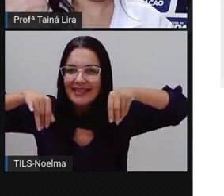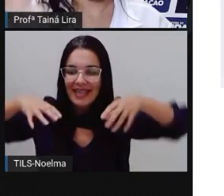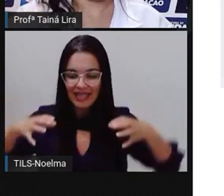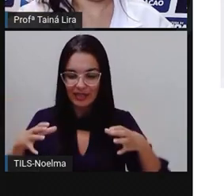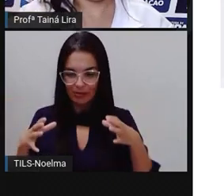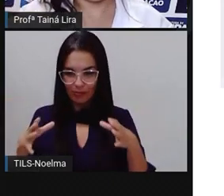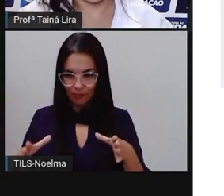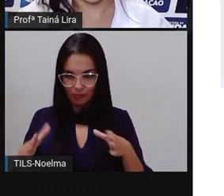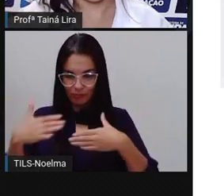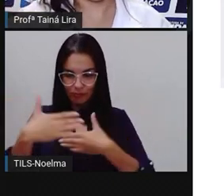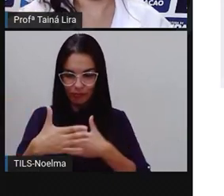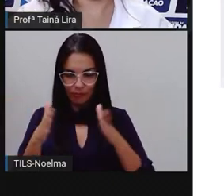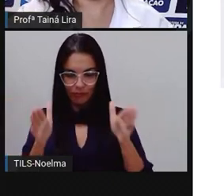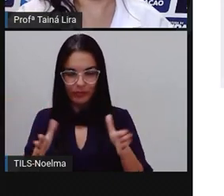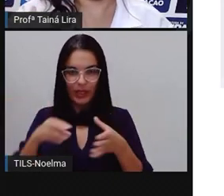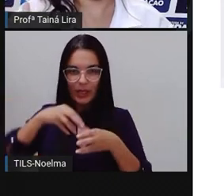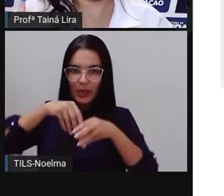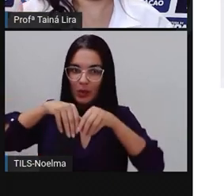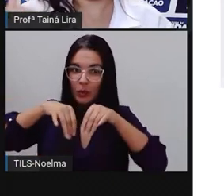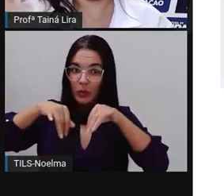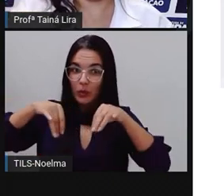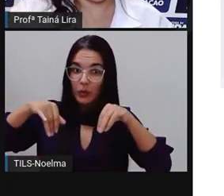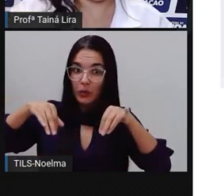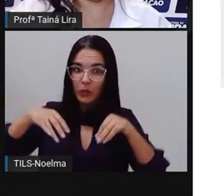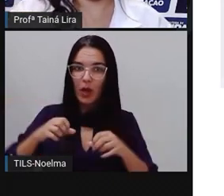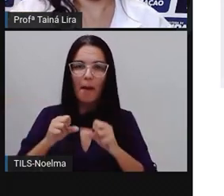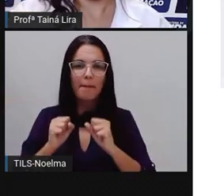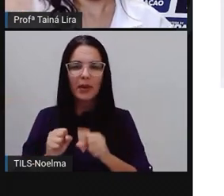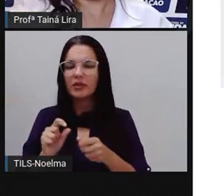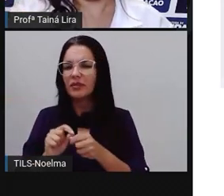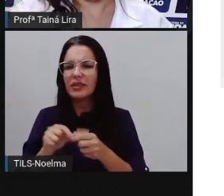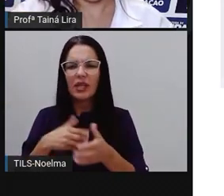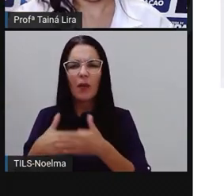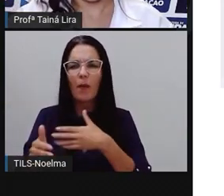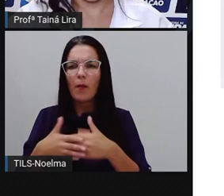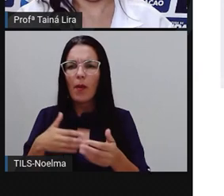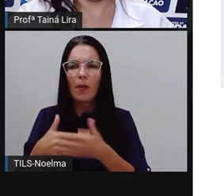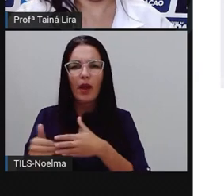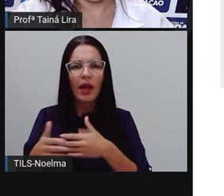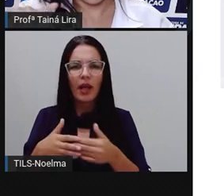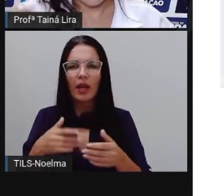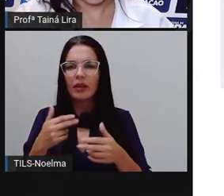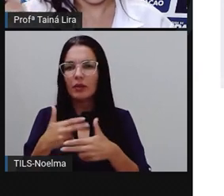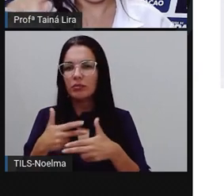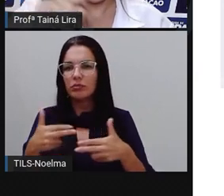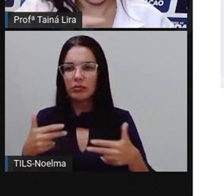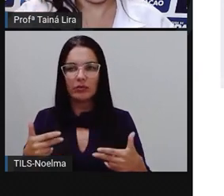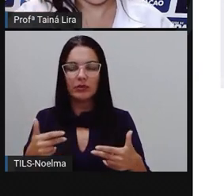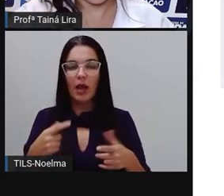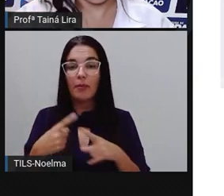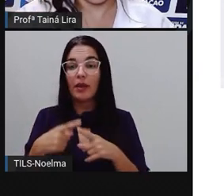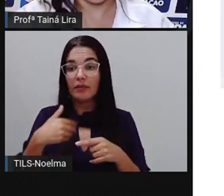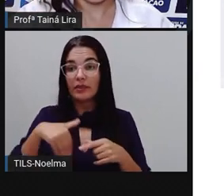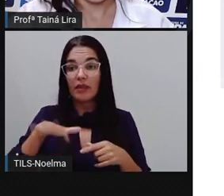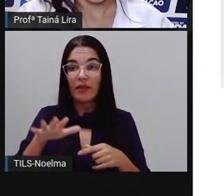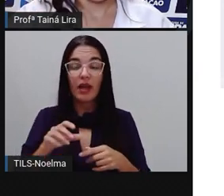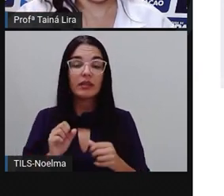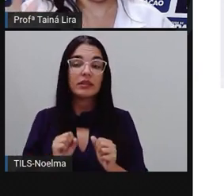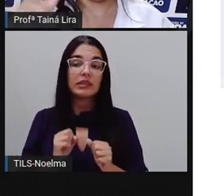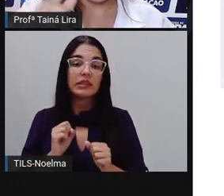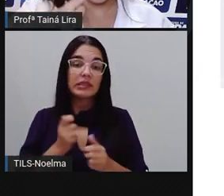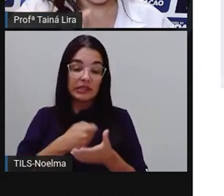Não precisa ser necessariamente areia, você pode fazer ali com fubá, com farinha. E aí você vai escrevendo ali, ó,